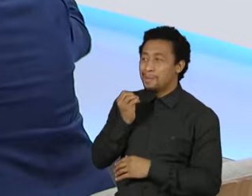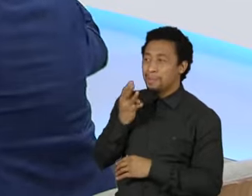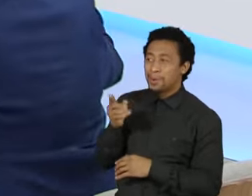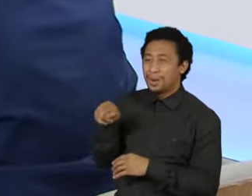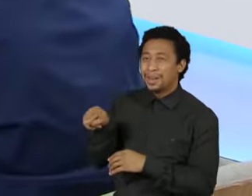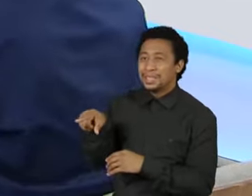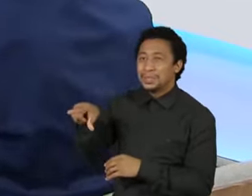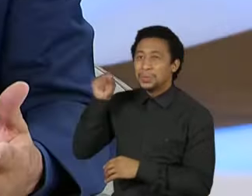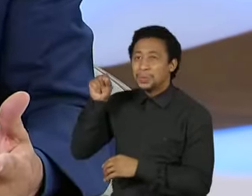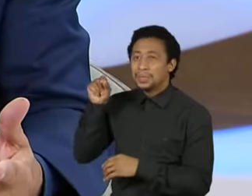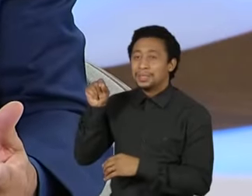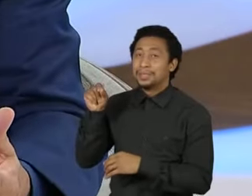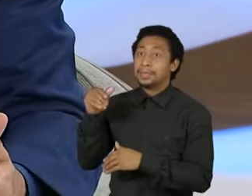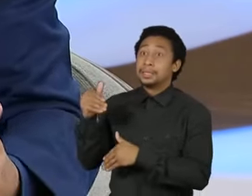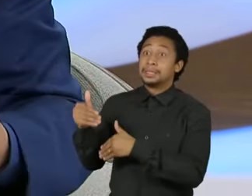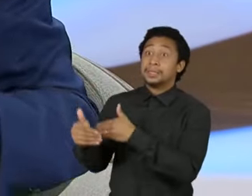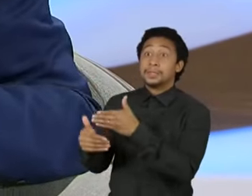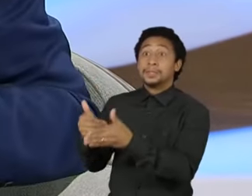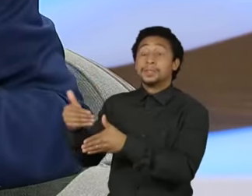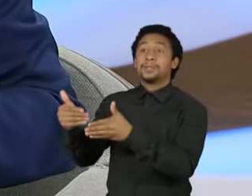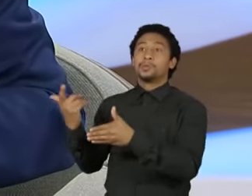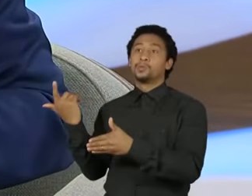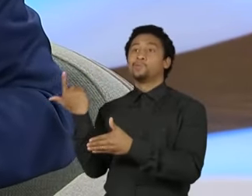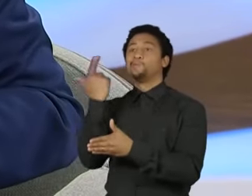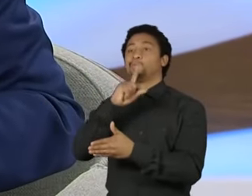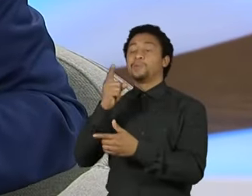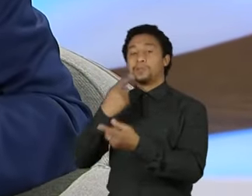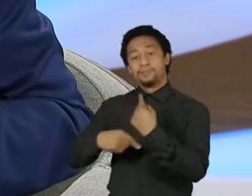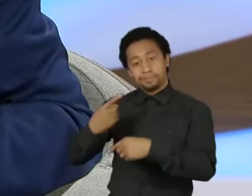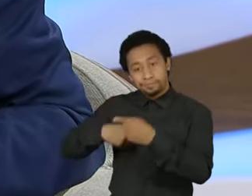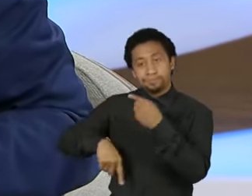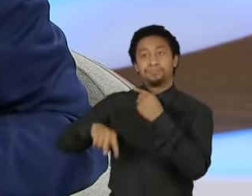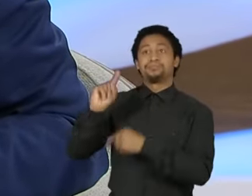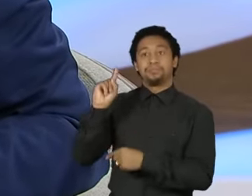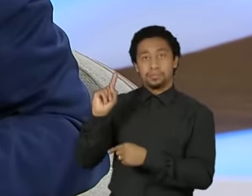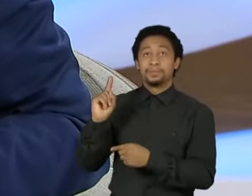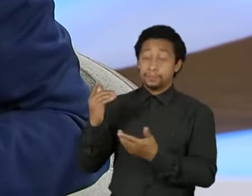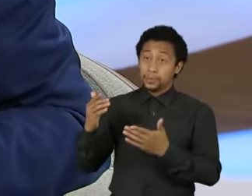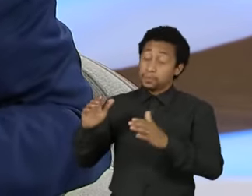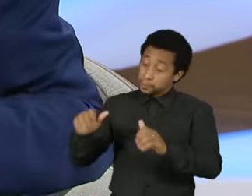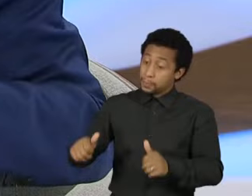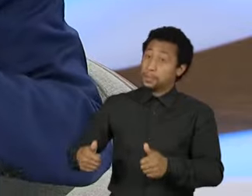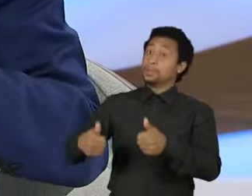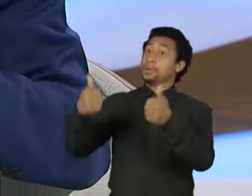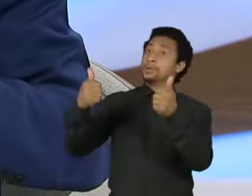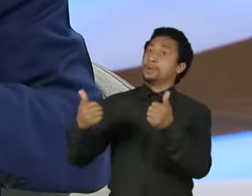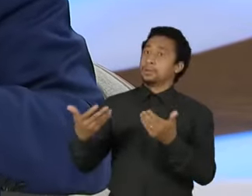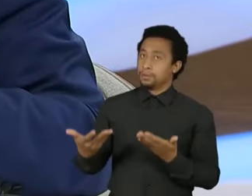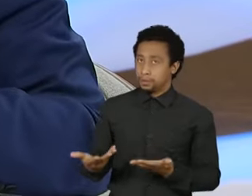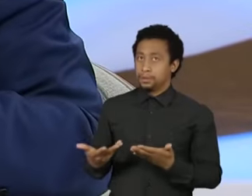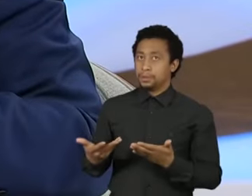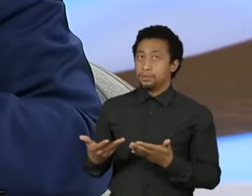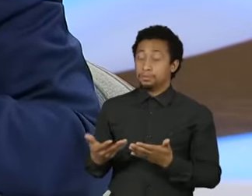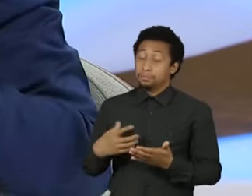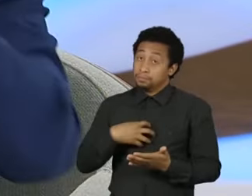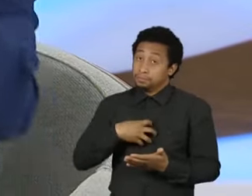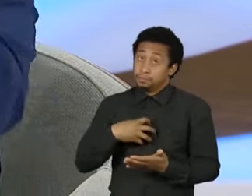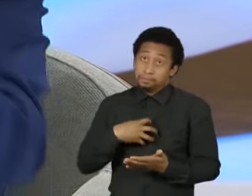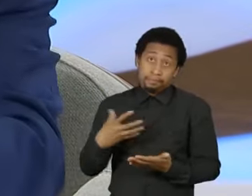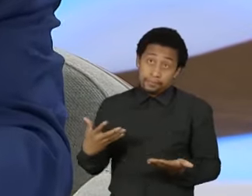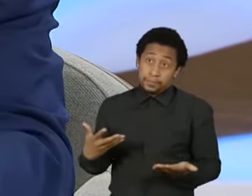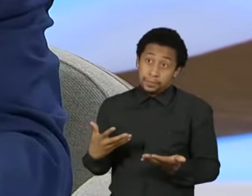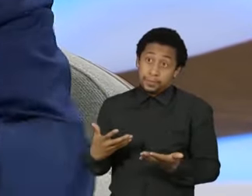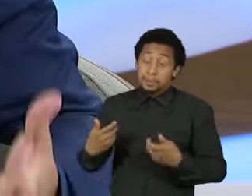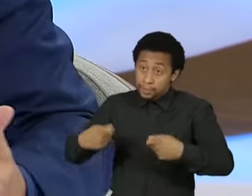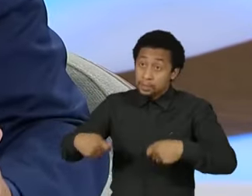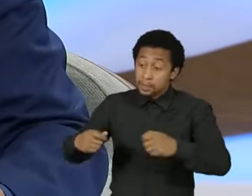estrutura uma caminhada que você chega aonde você deseja. Numa melhor condição. Então, quer dizer, isso devia